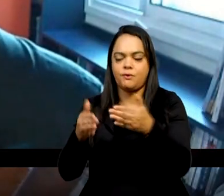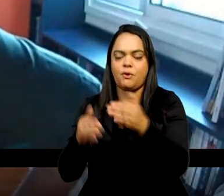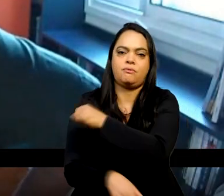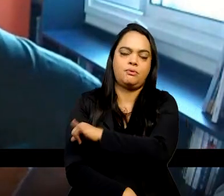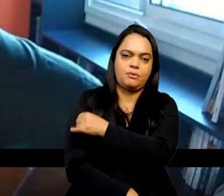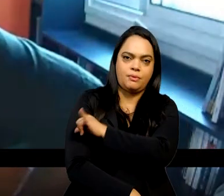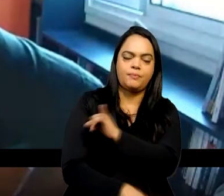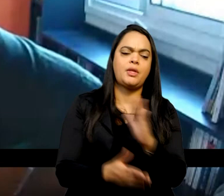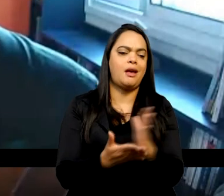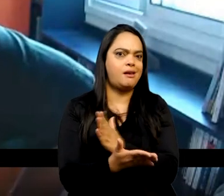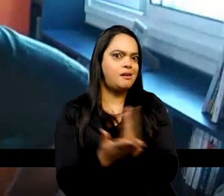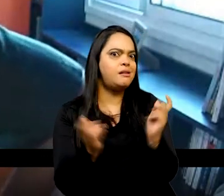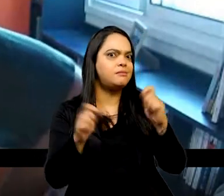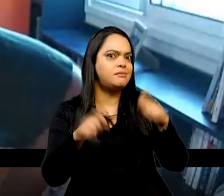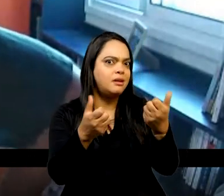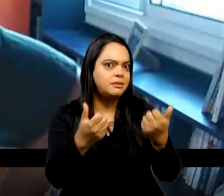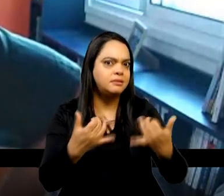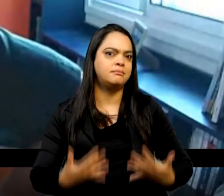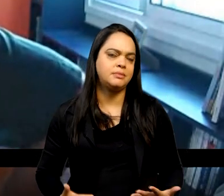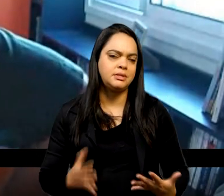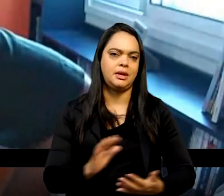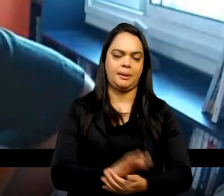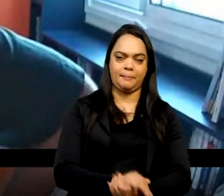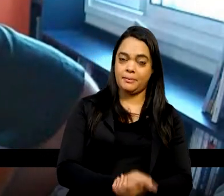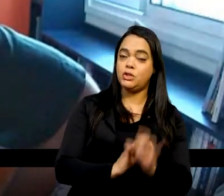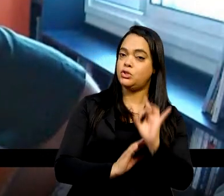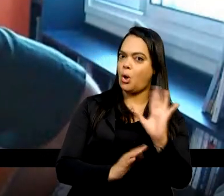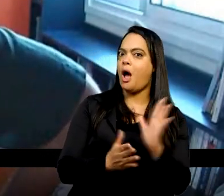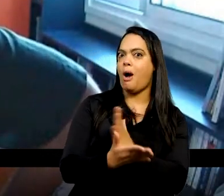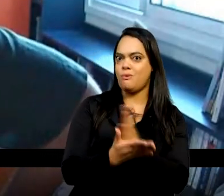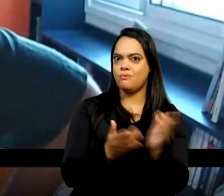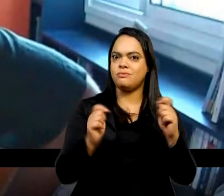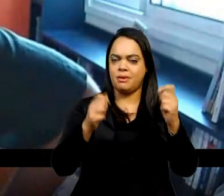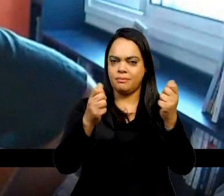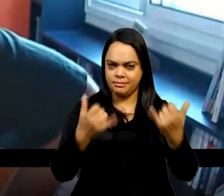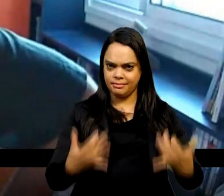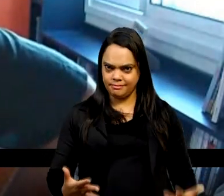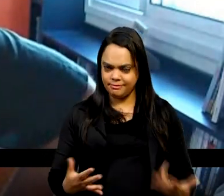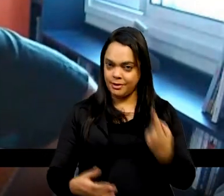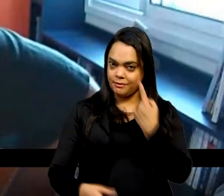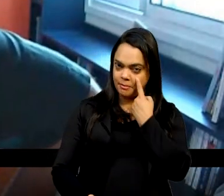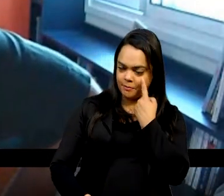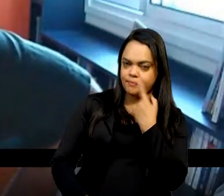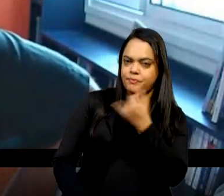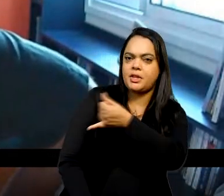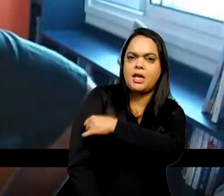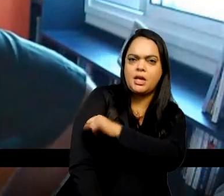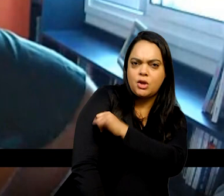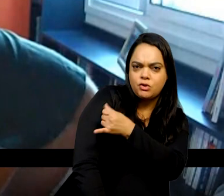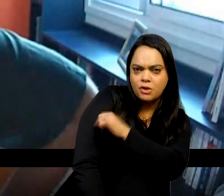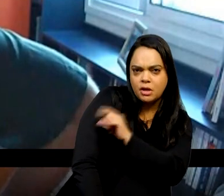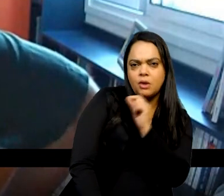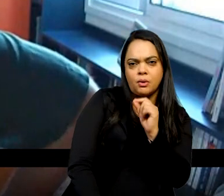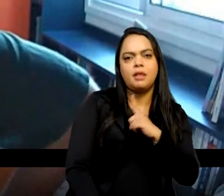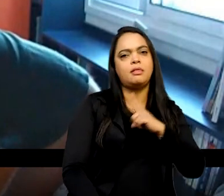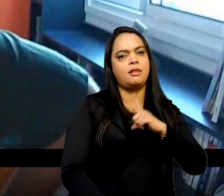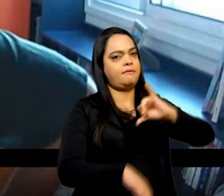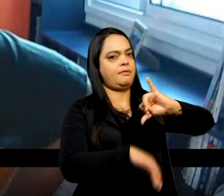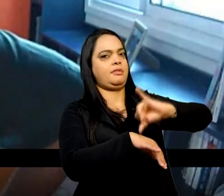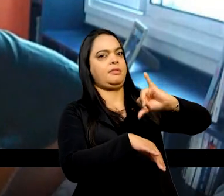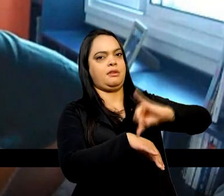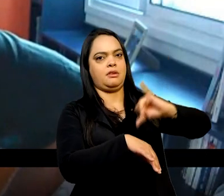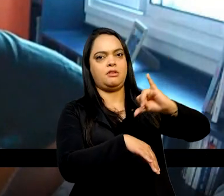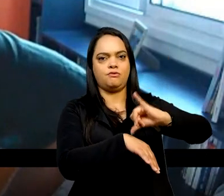justificáveis, mas só alguns. Porque, afinal de contas, o Rio de Janeiro foi a sede da corte, a partir